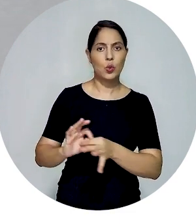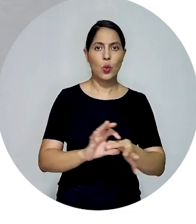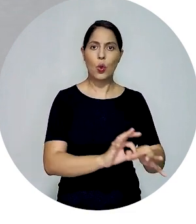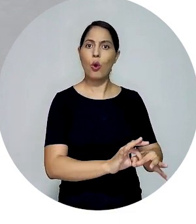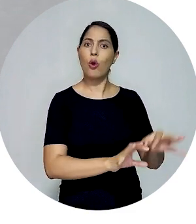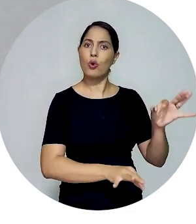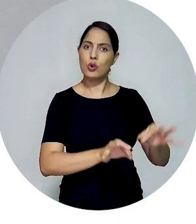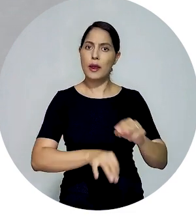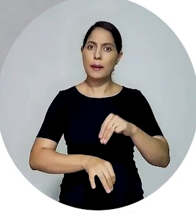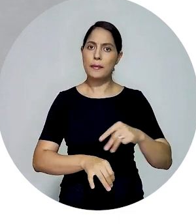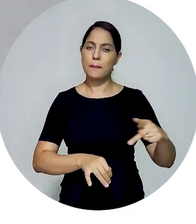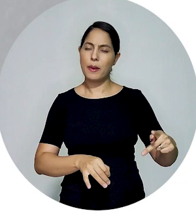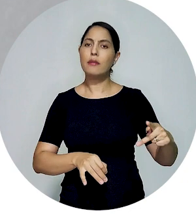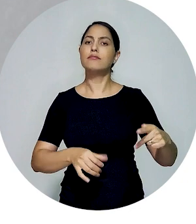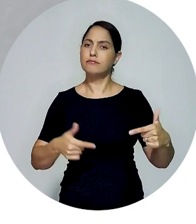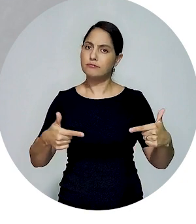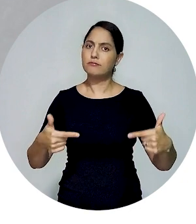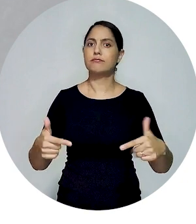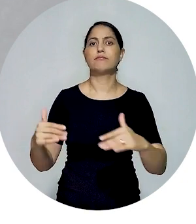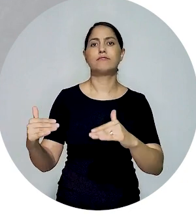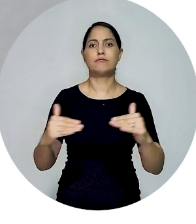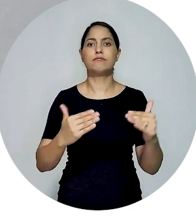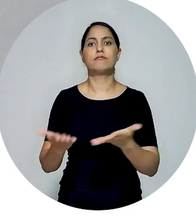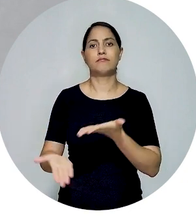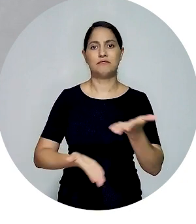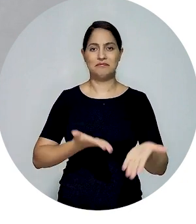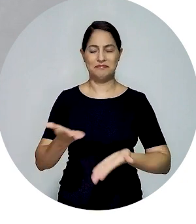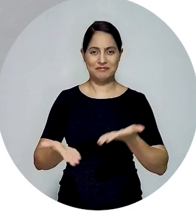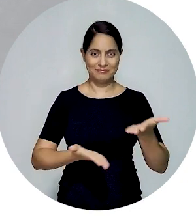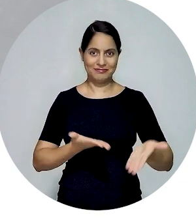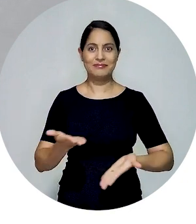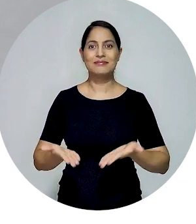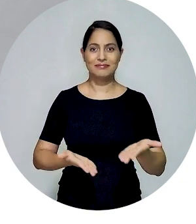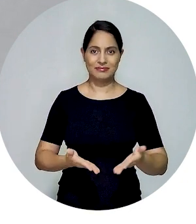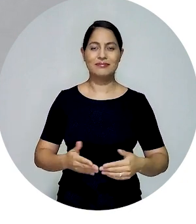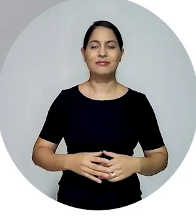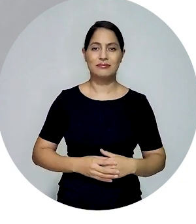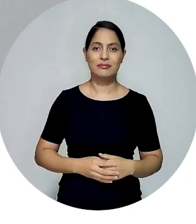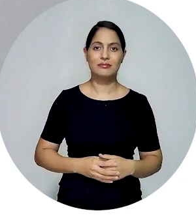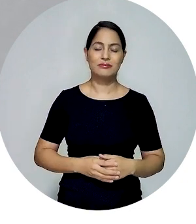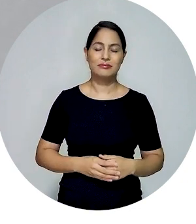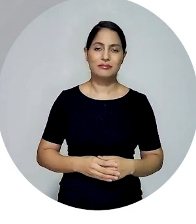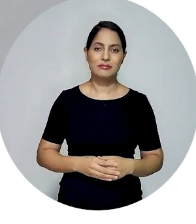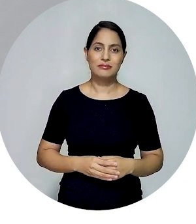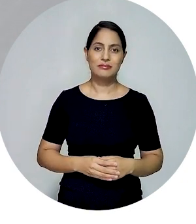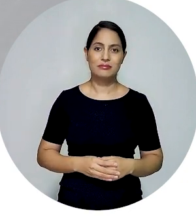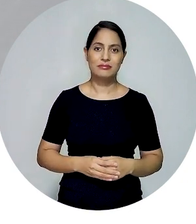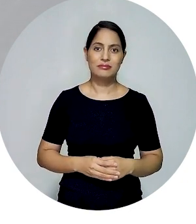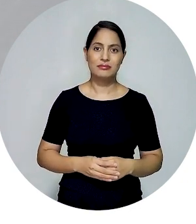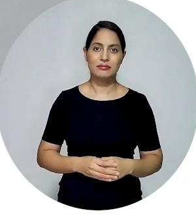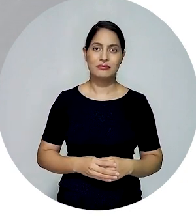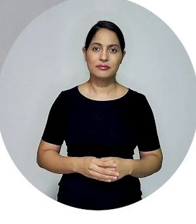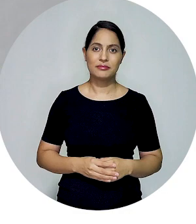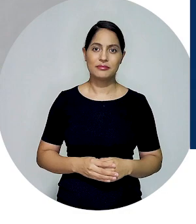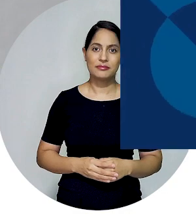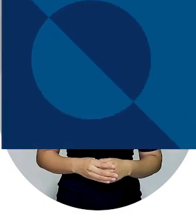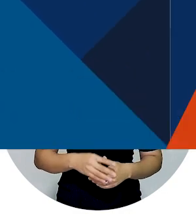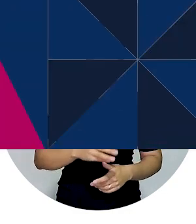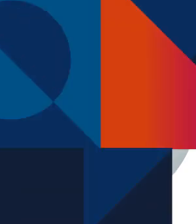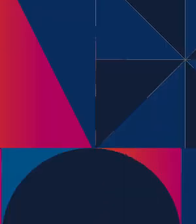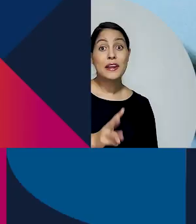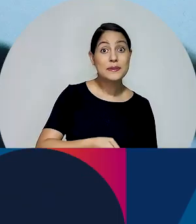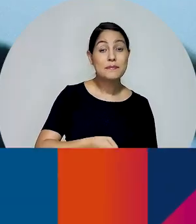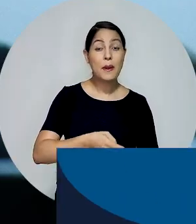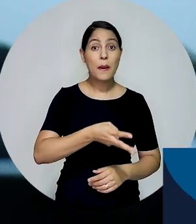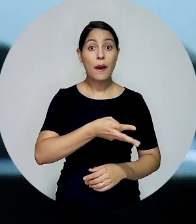tratamento igualitário reflete a essência do exercício da advocacia em relação ao Poder Judiciário. Fecha aspas.